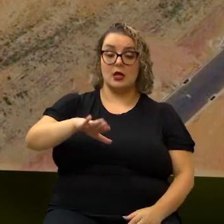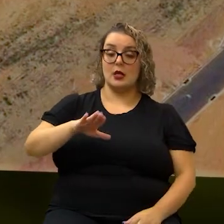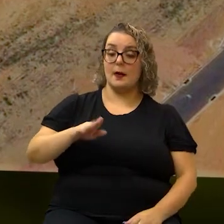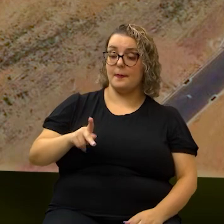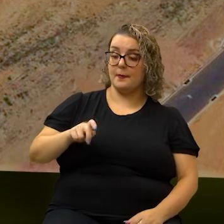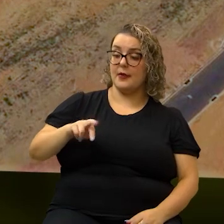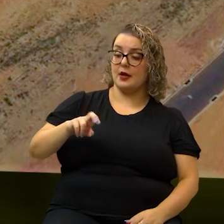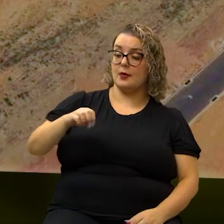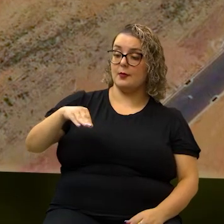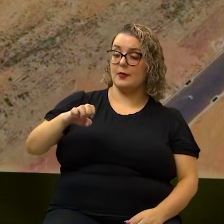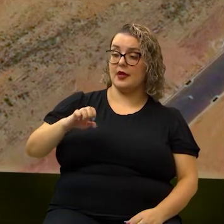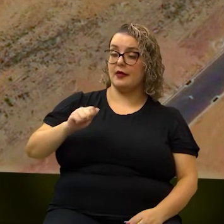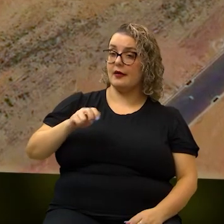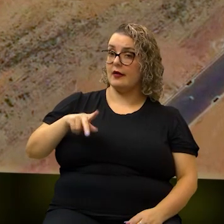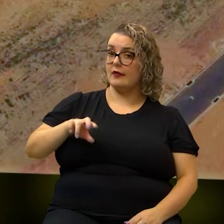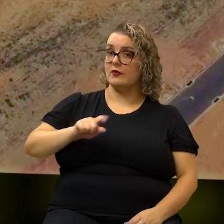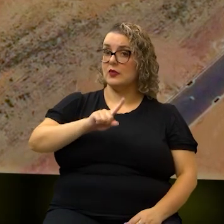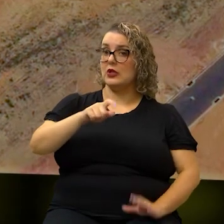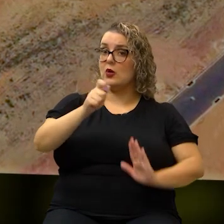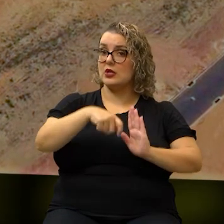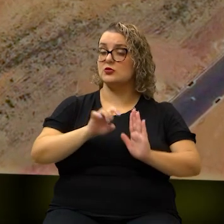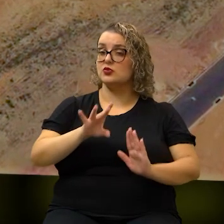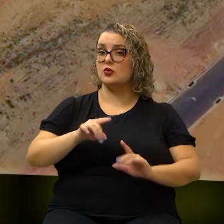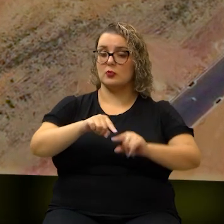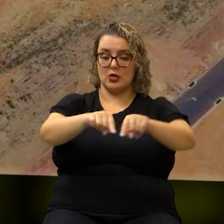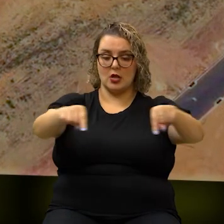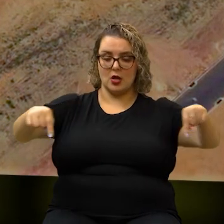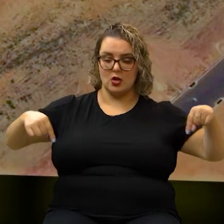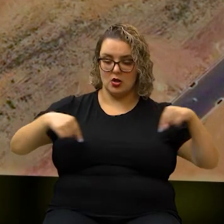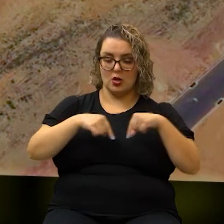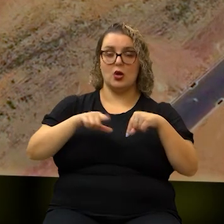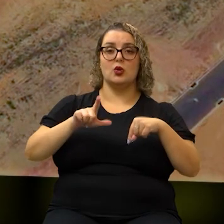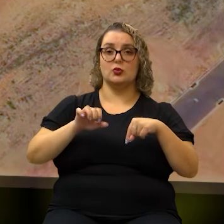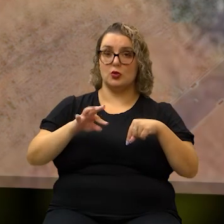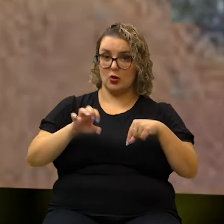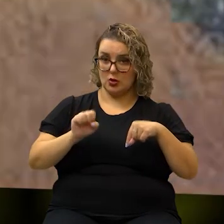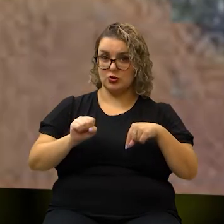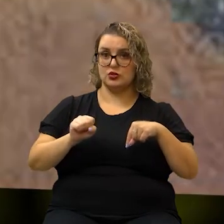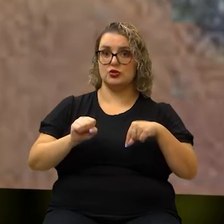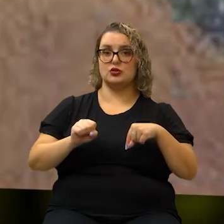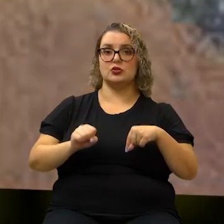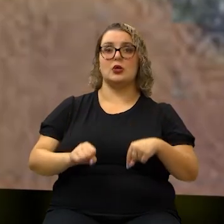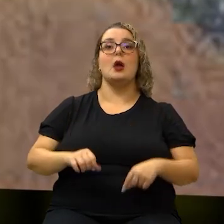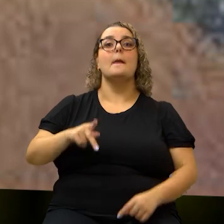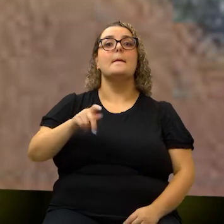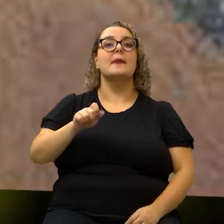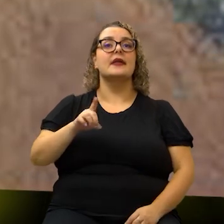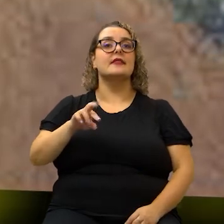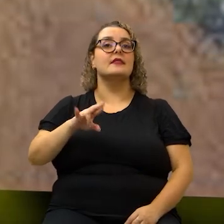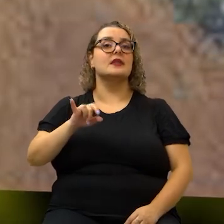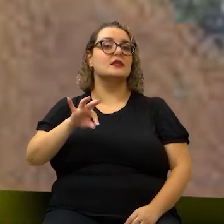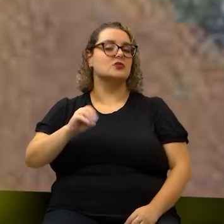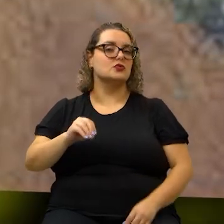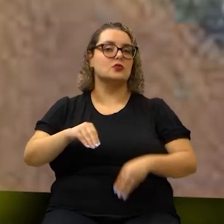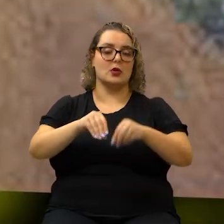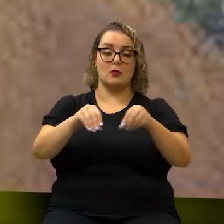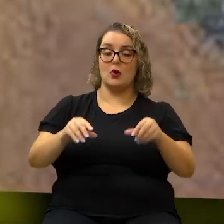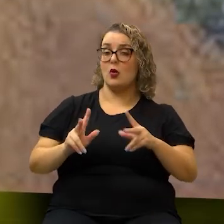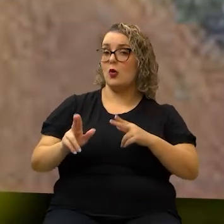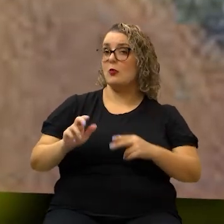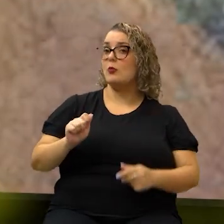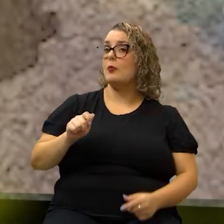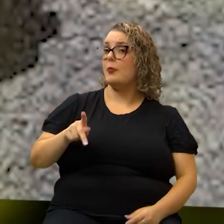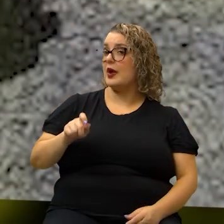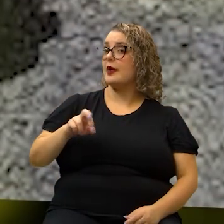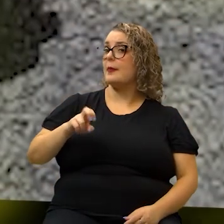de área permeável, não registrando apenas para os casos de lotes o aceito de áreas de pedrisco e areia como áreas